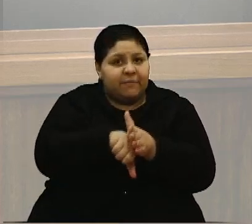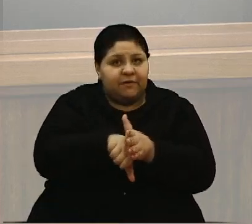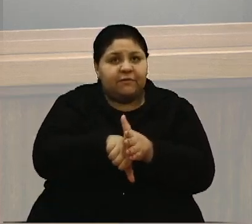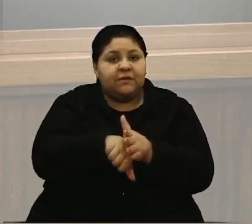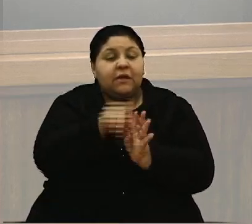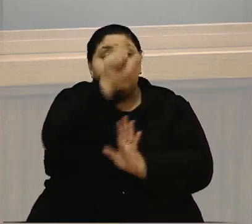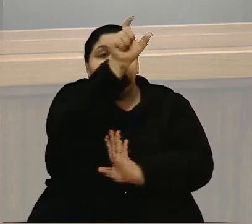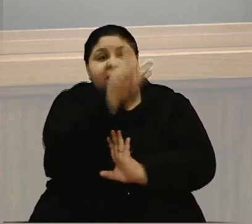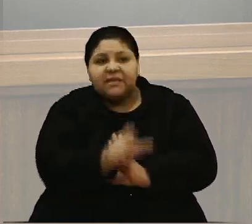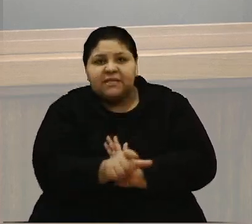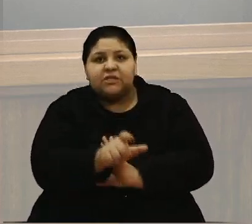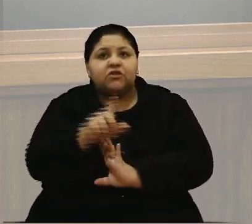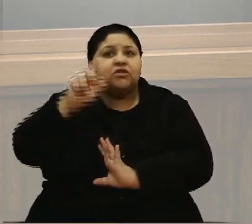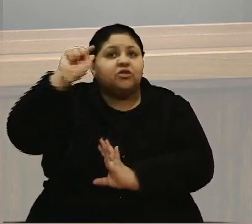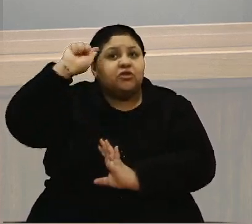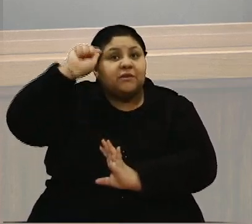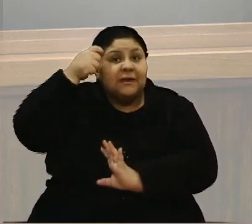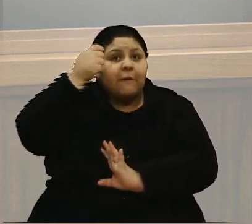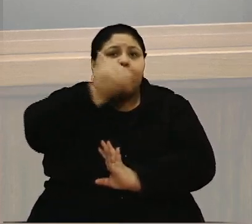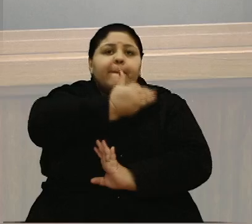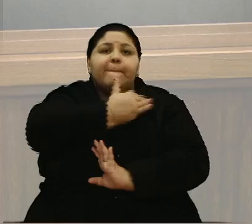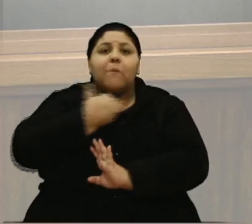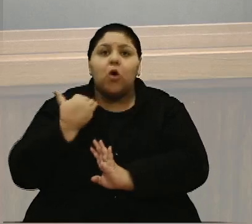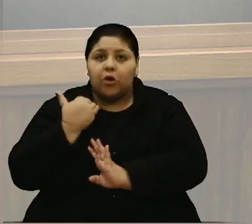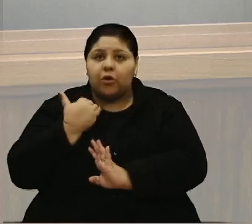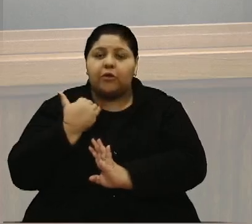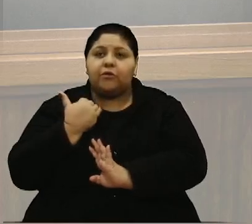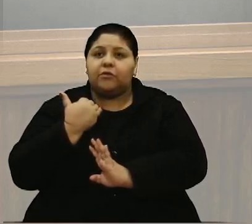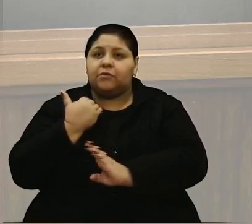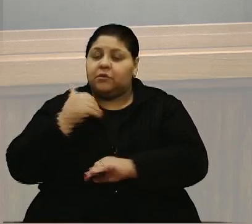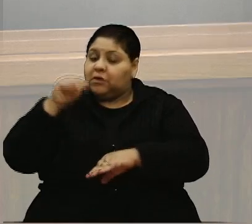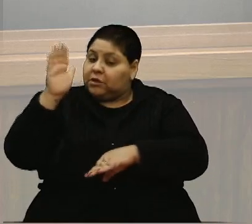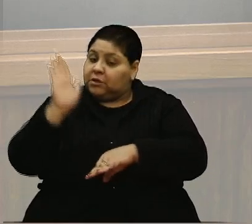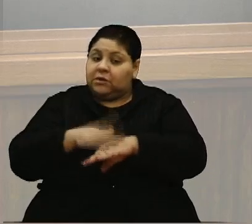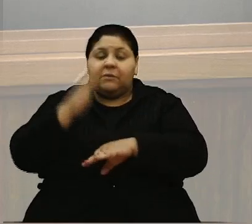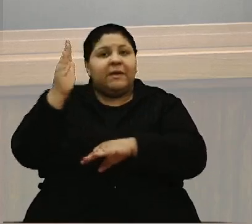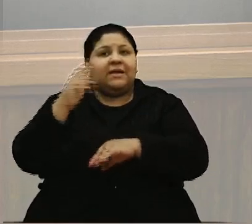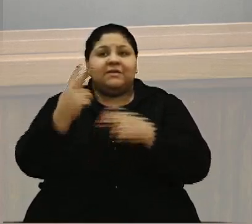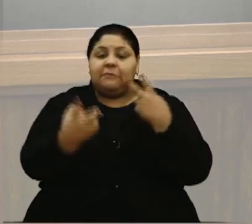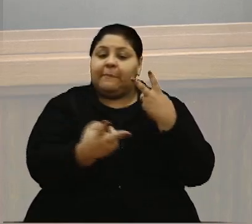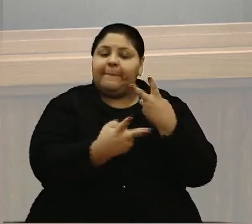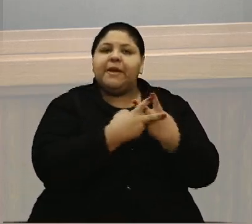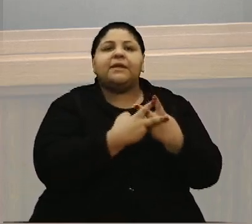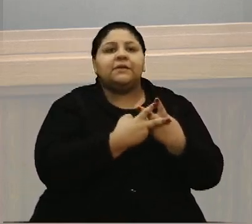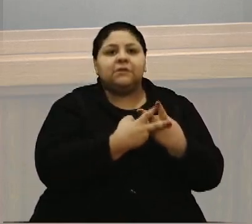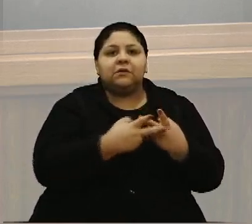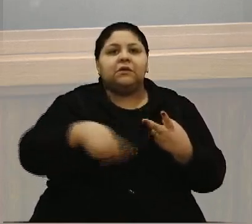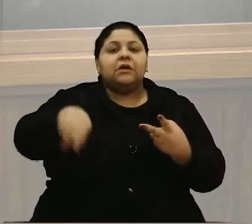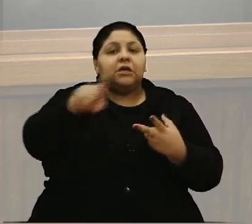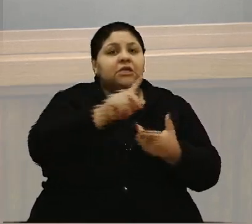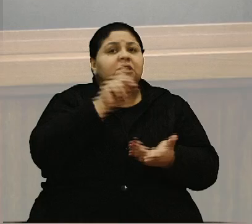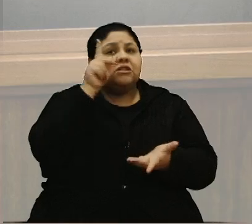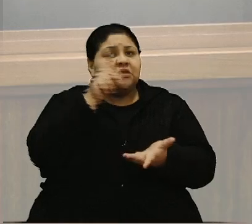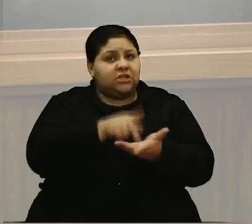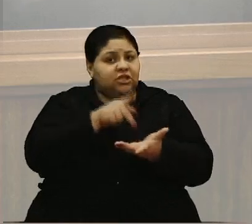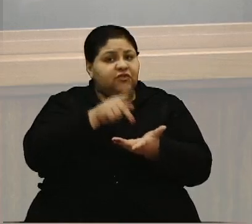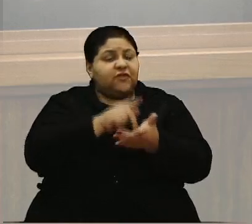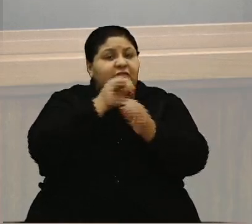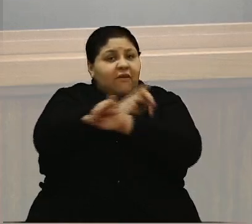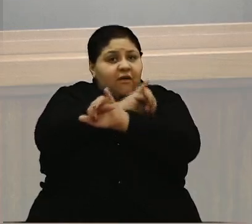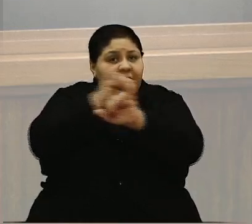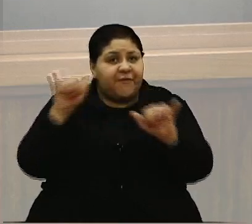pessoas negras morrem, são as maiores encarceradas. A gente, de fato, vai dizer